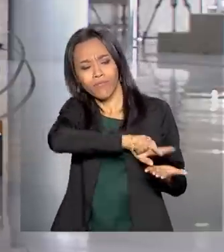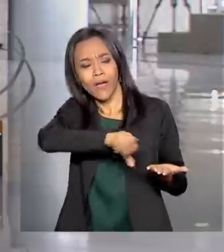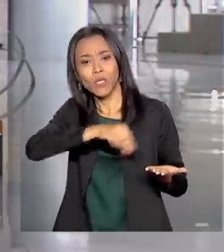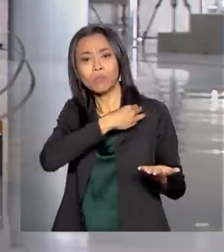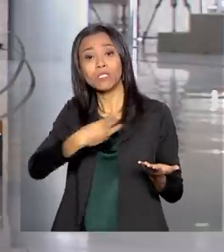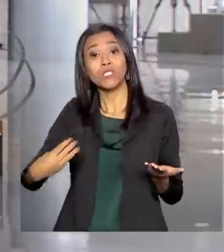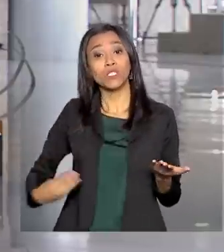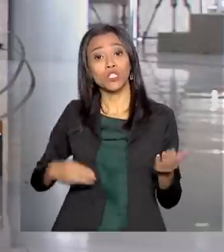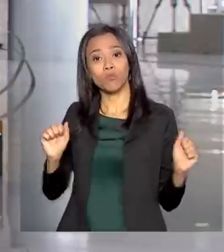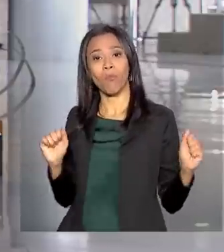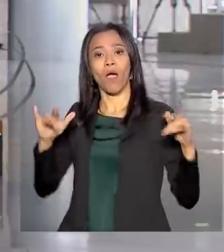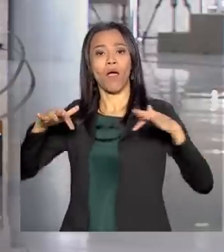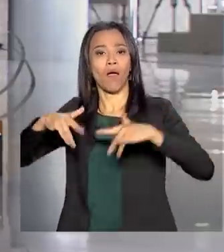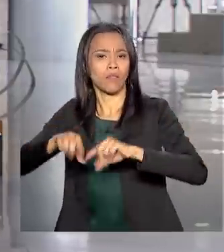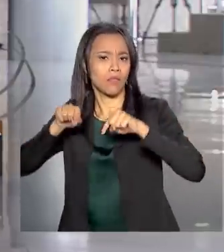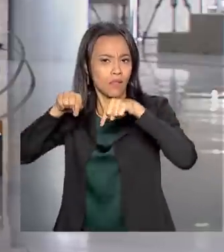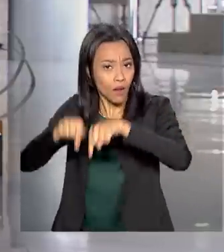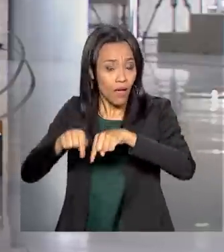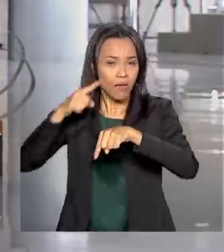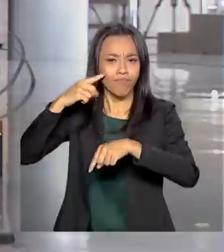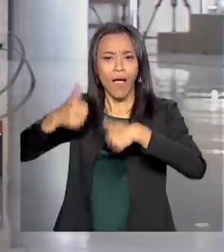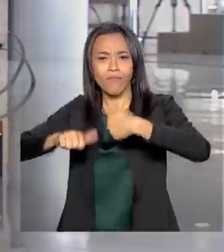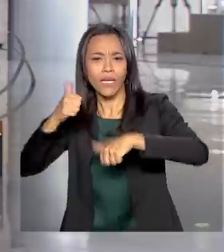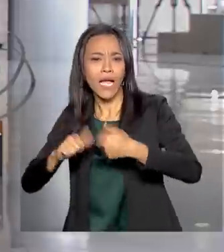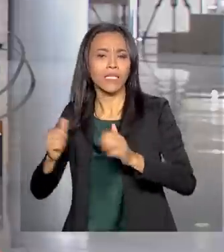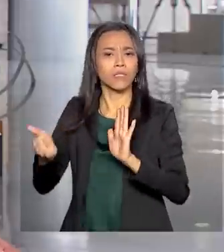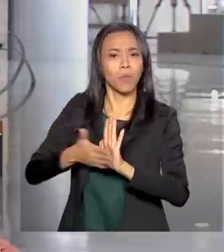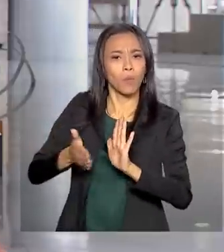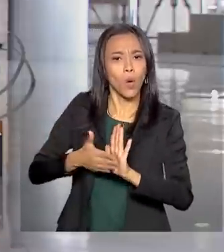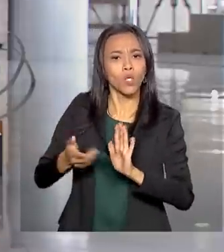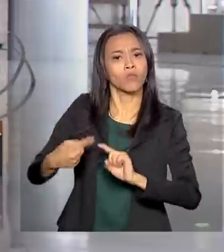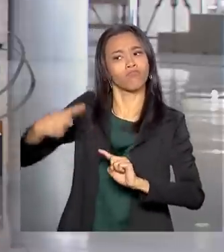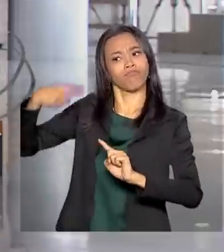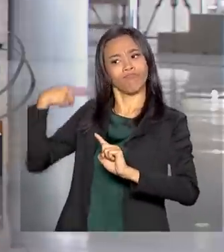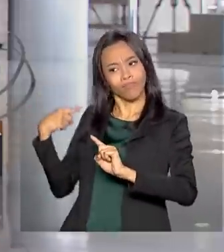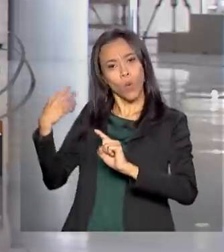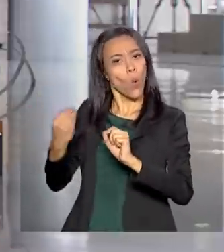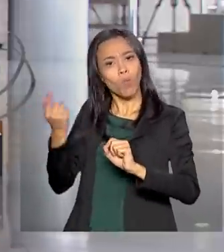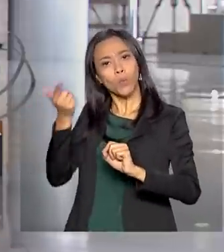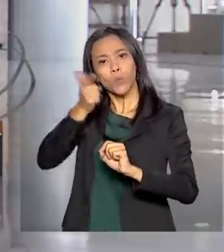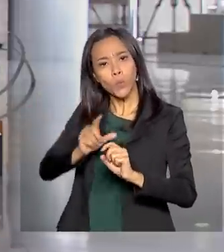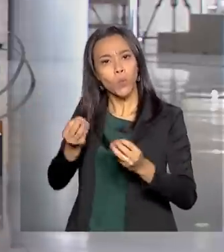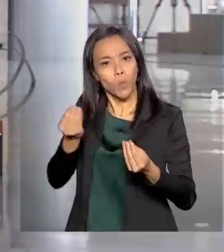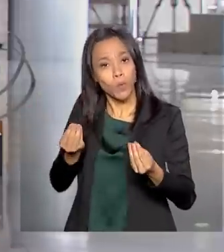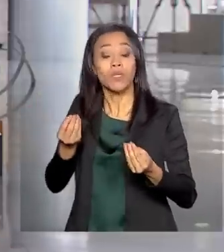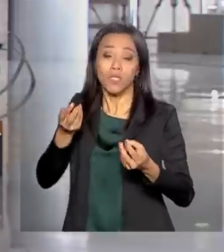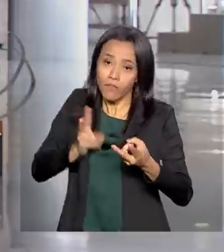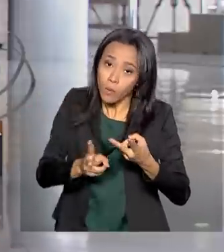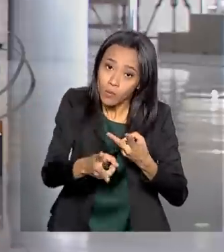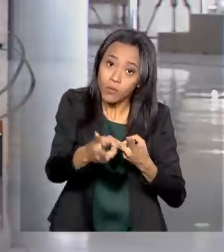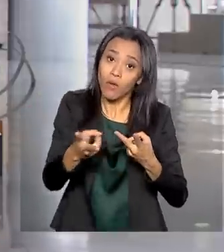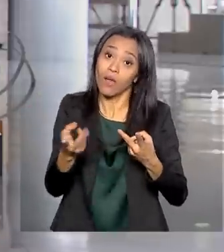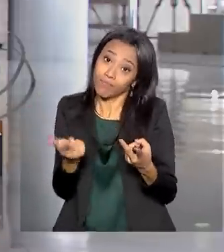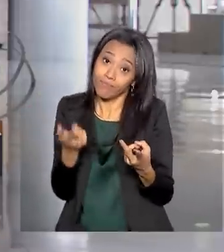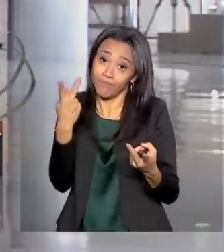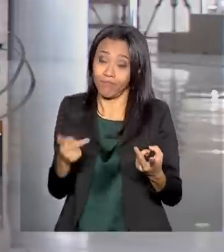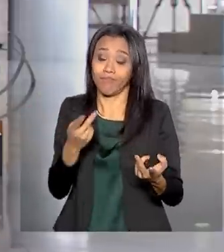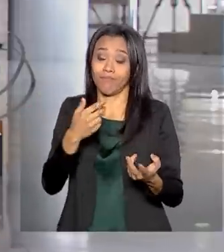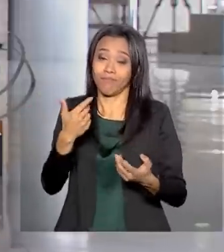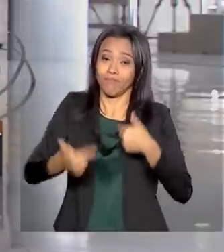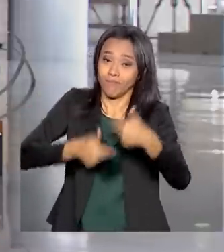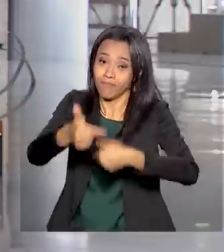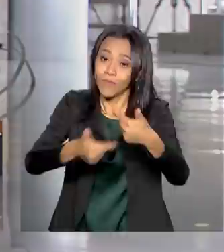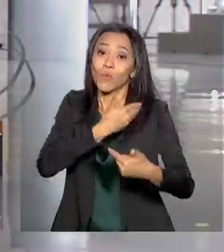Conselho de Governo, são avaliadas medidas que foram postas em práticas ou a serem postas também em prática pelo governo federal.